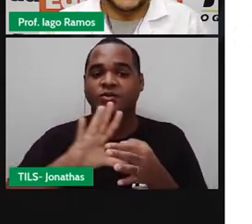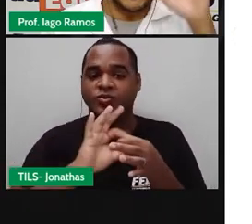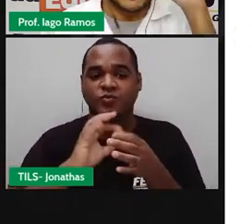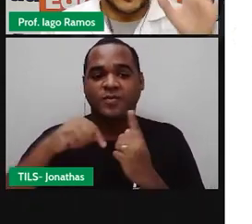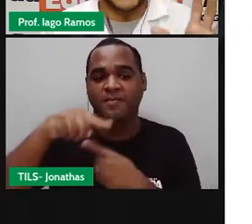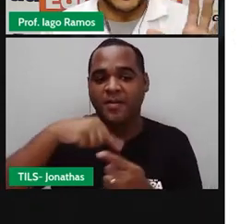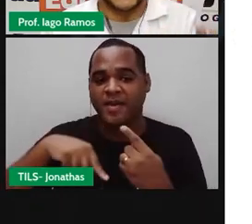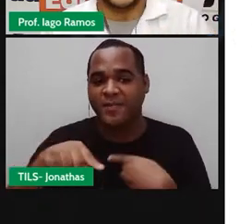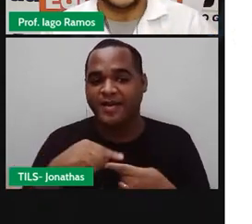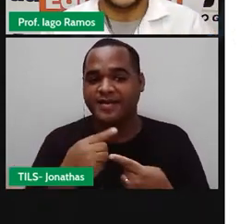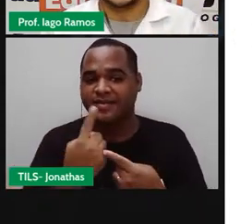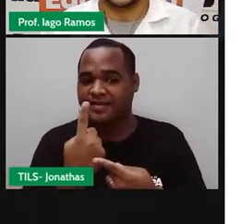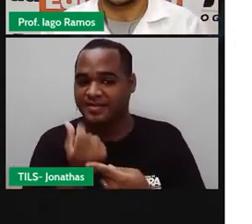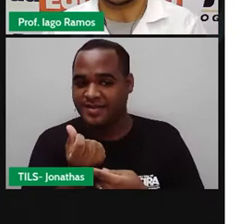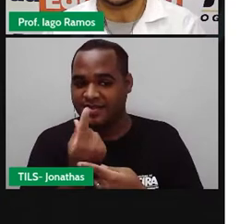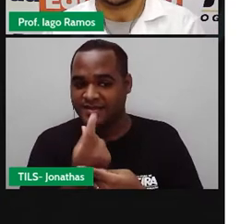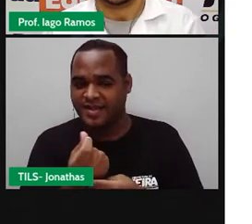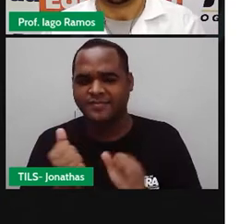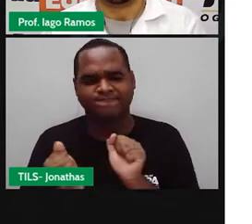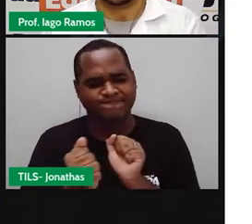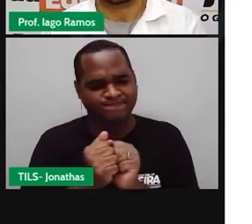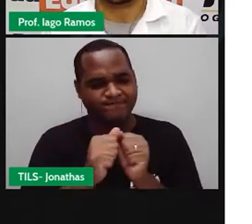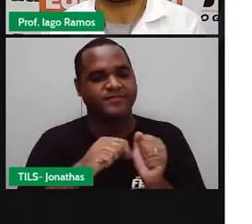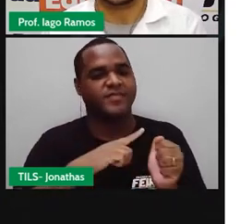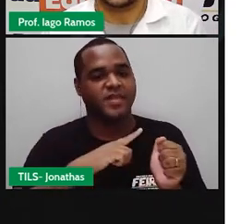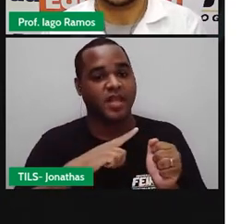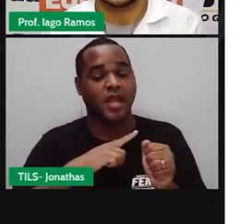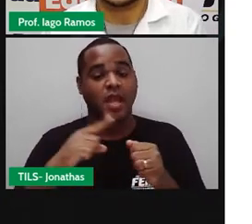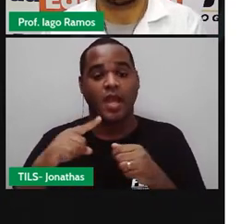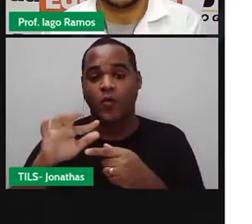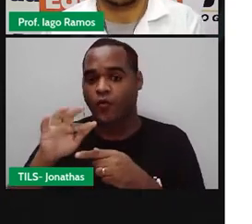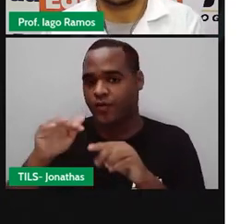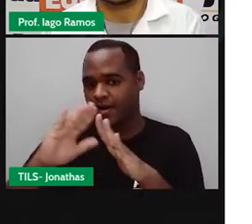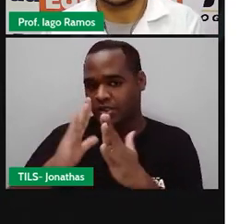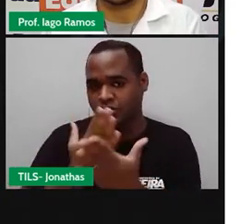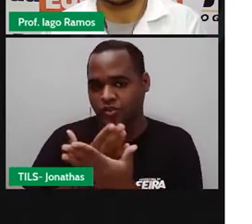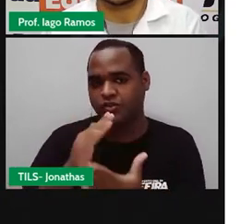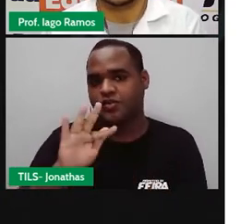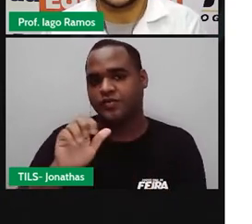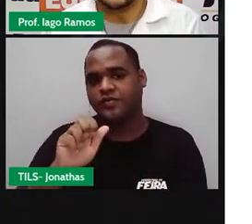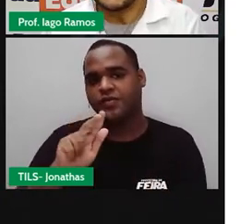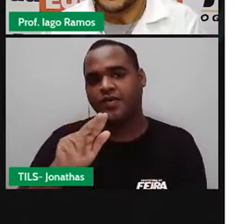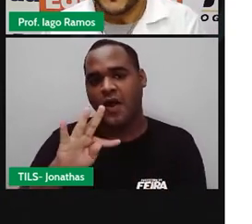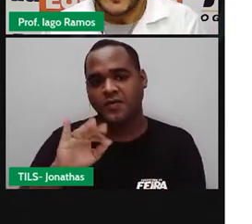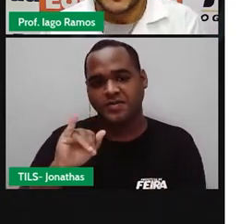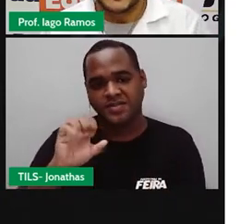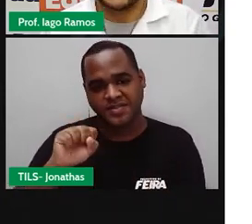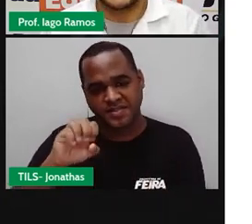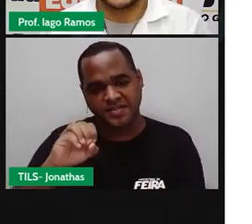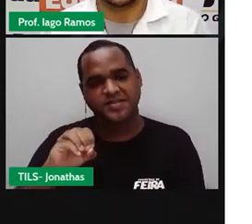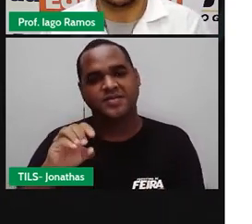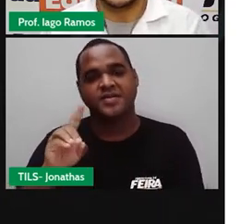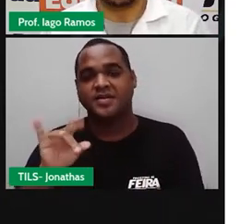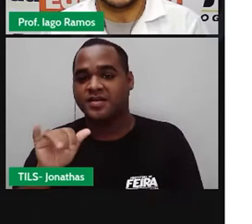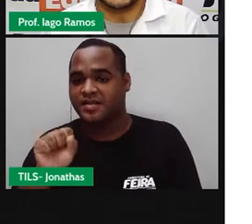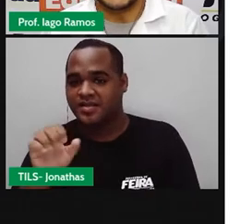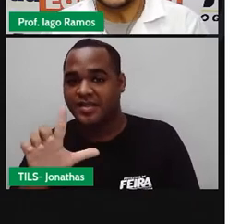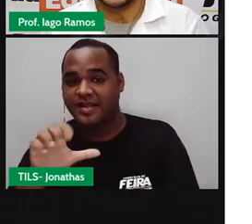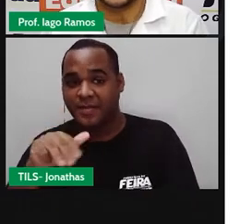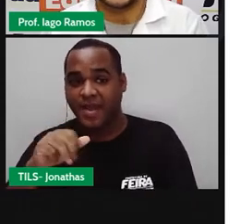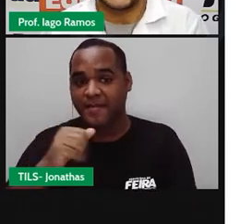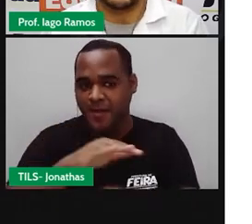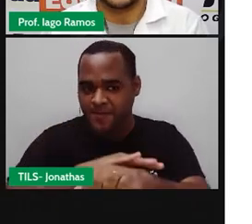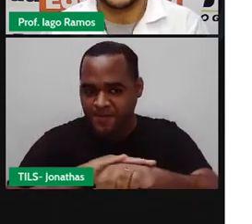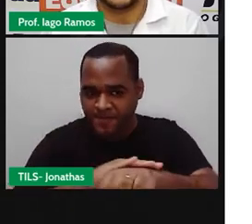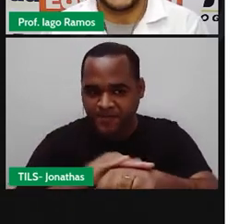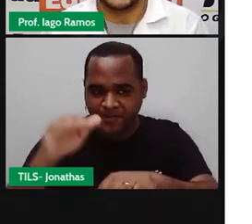15 aulas, essa já é a 16, venho lá da escola municipal Faustino Dias Lima, eu tenho pele branca,